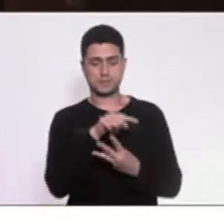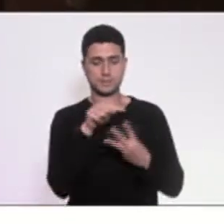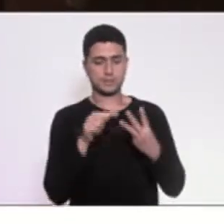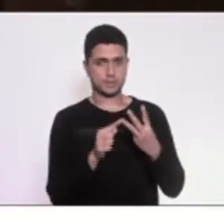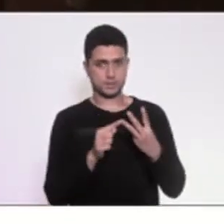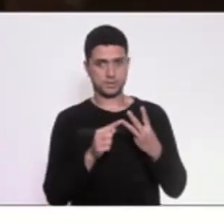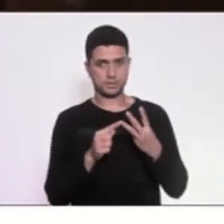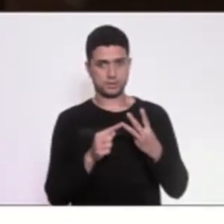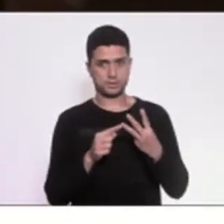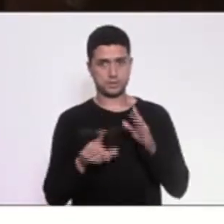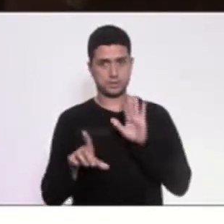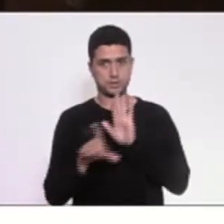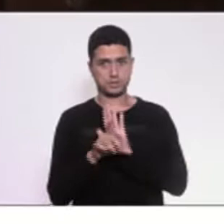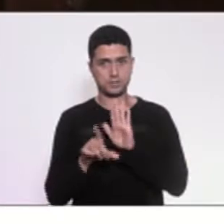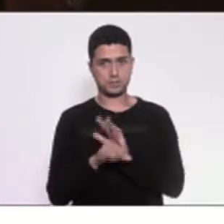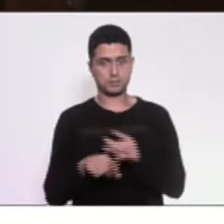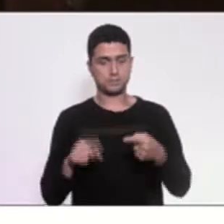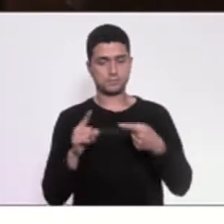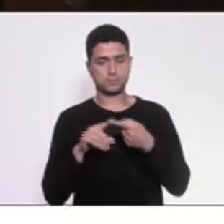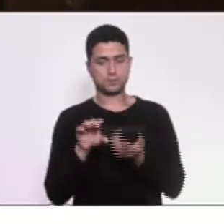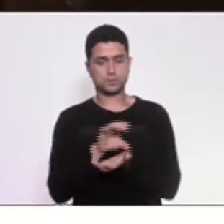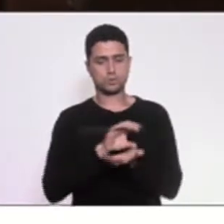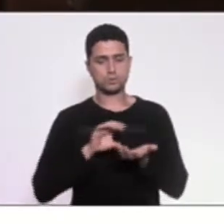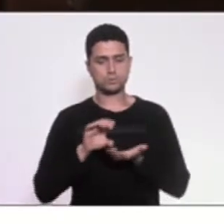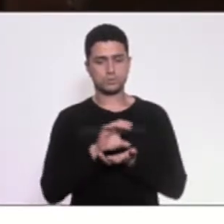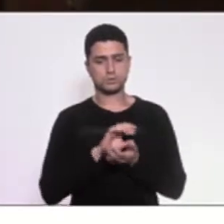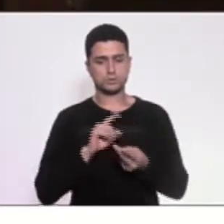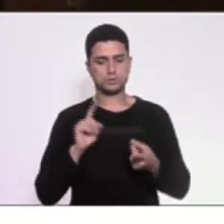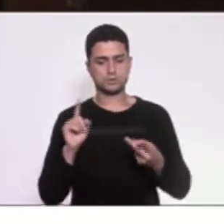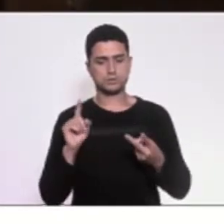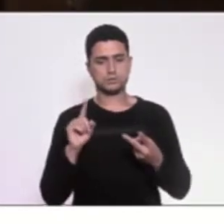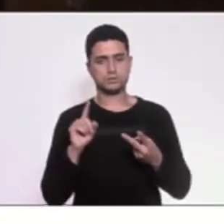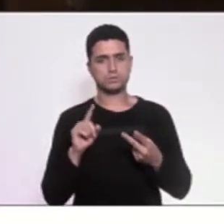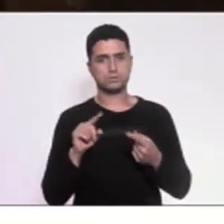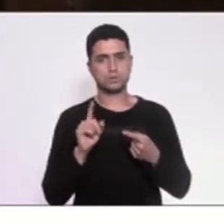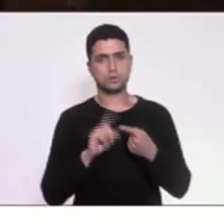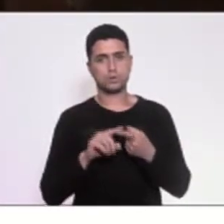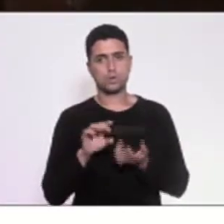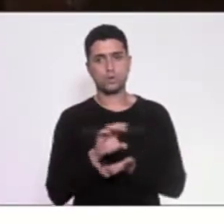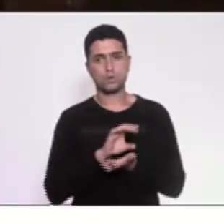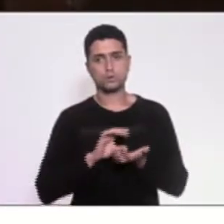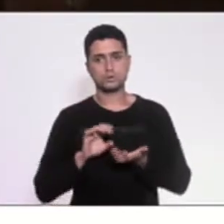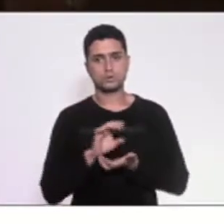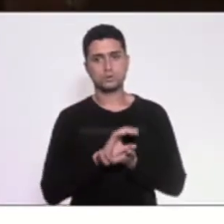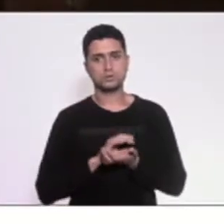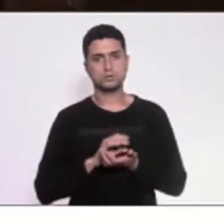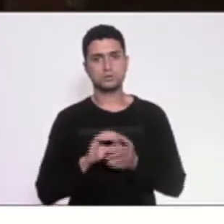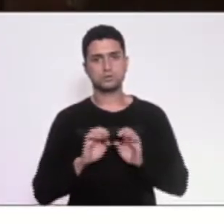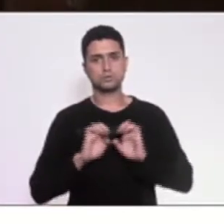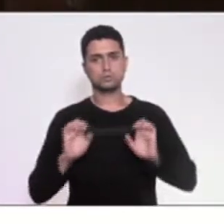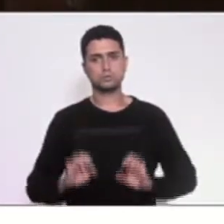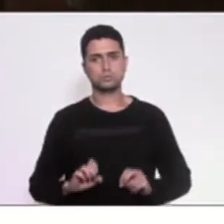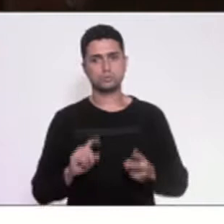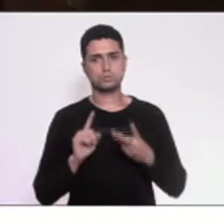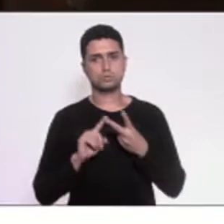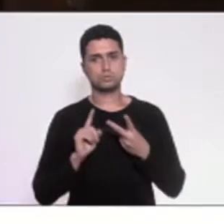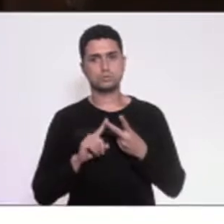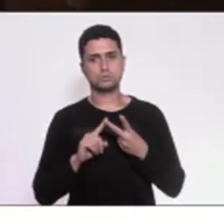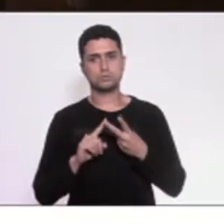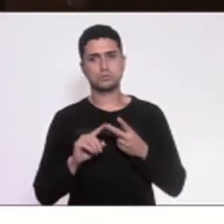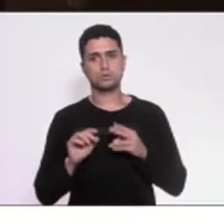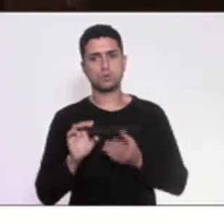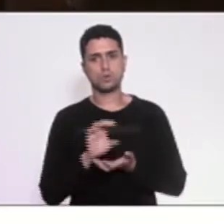segundo a lei, o Conselho Consultivo, o Conselho Deliberativo e o órgão executivo, que é o Instituto Rio Metrópole.